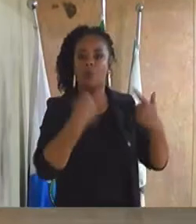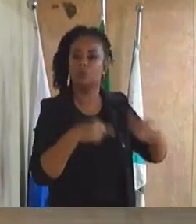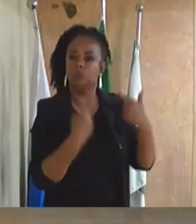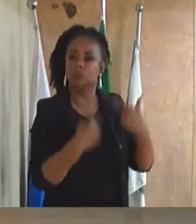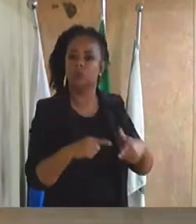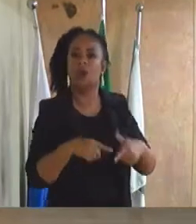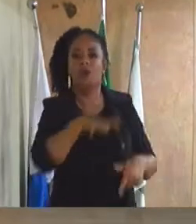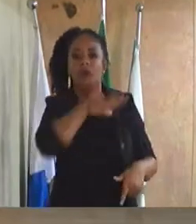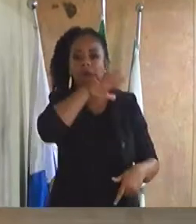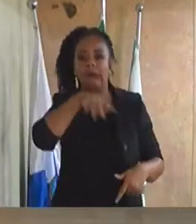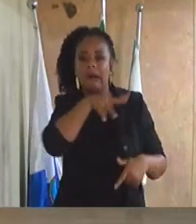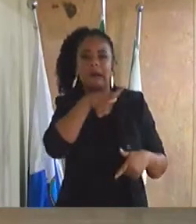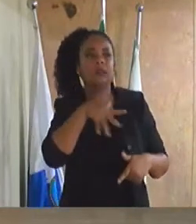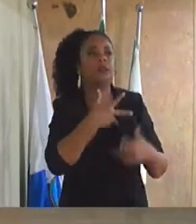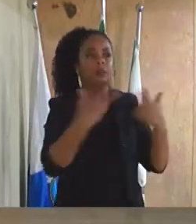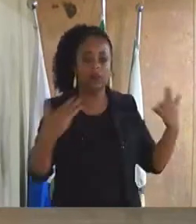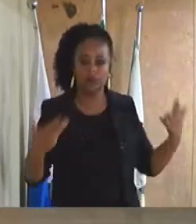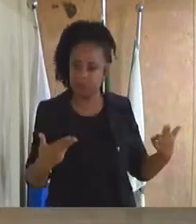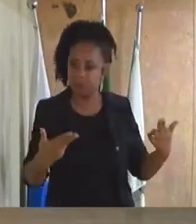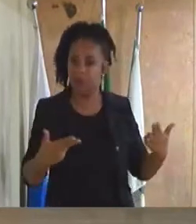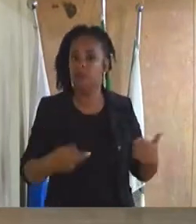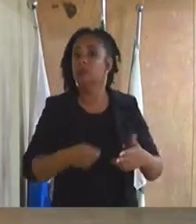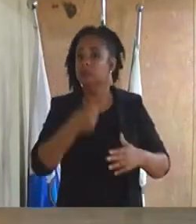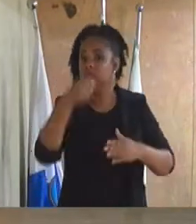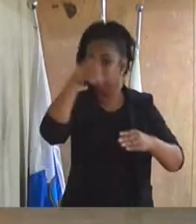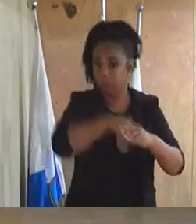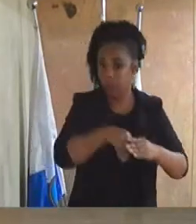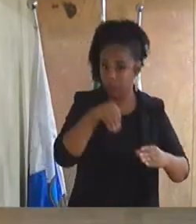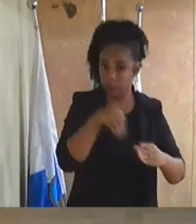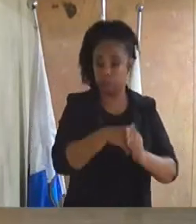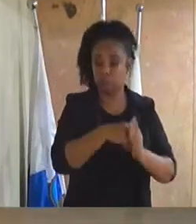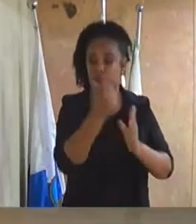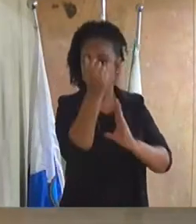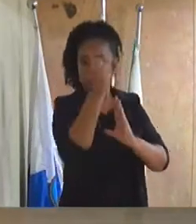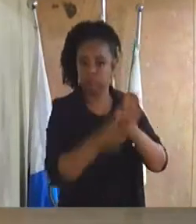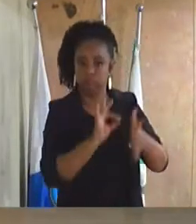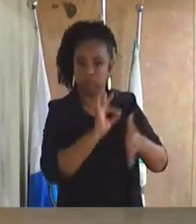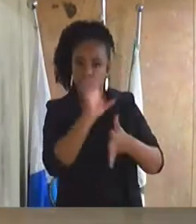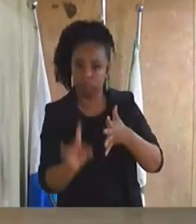que especifica. Especifica.